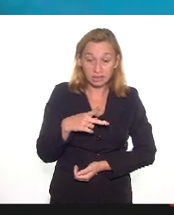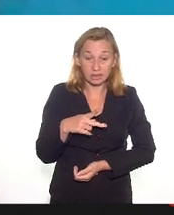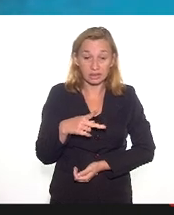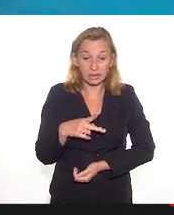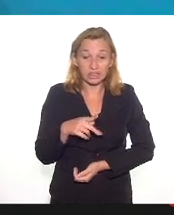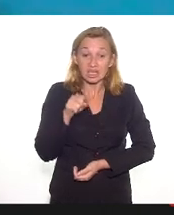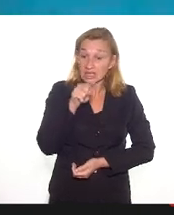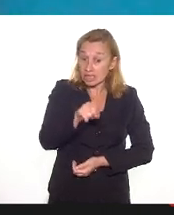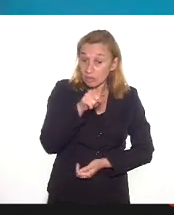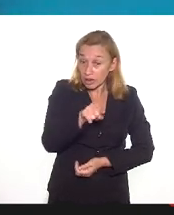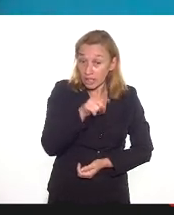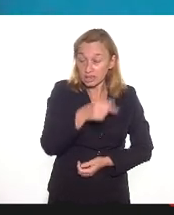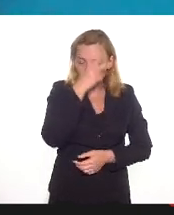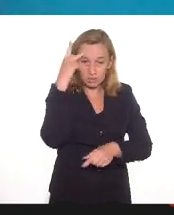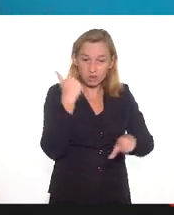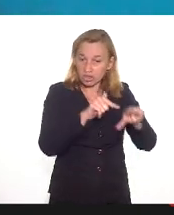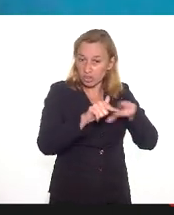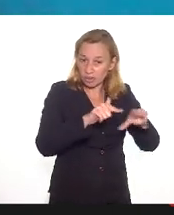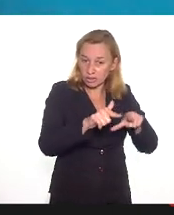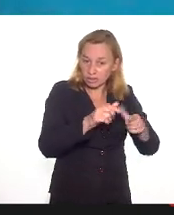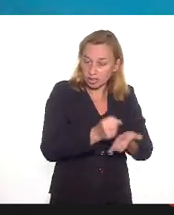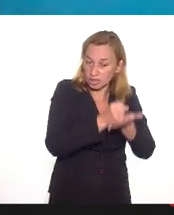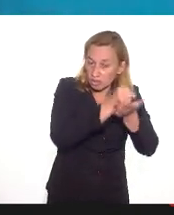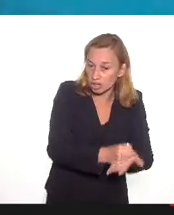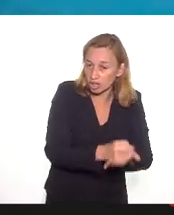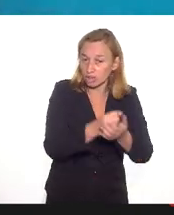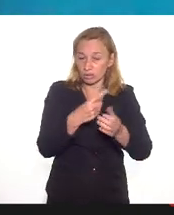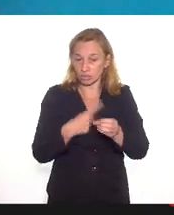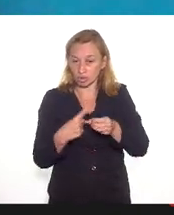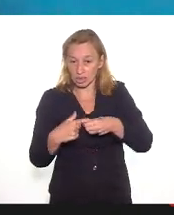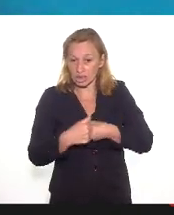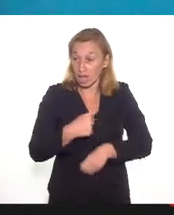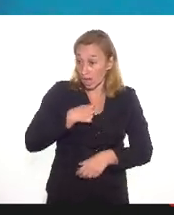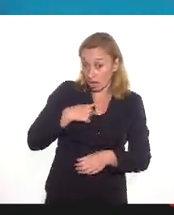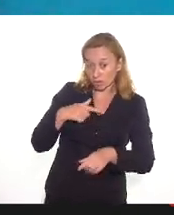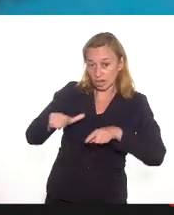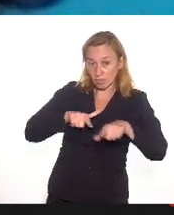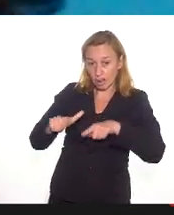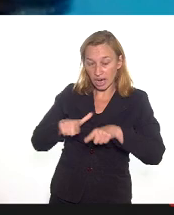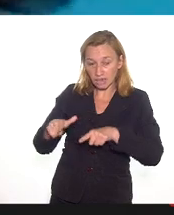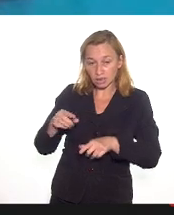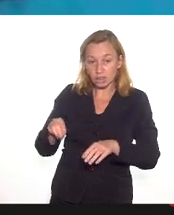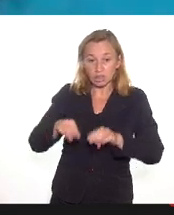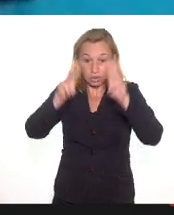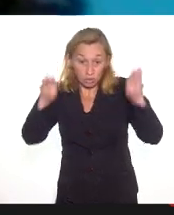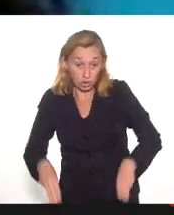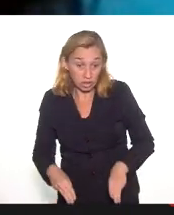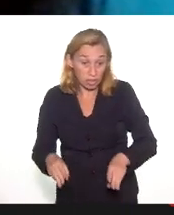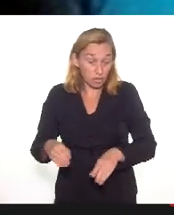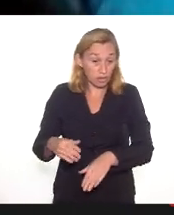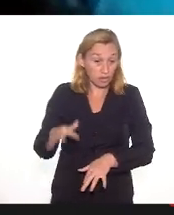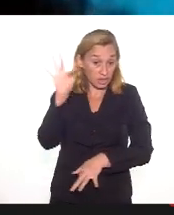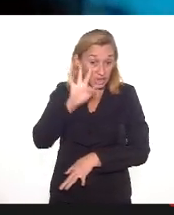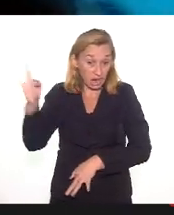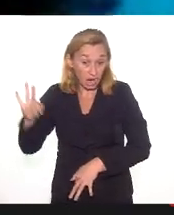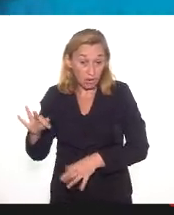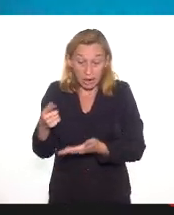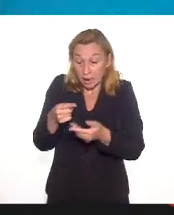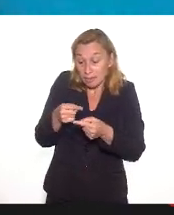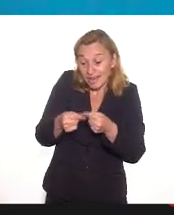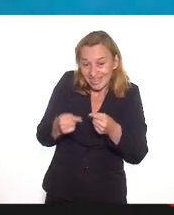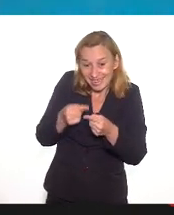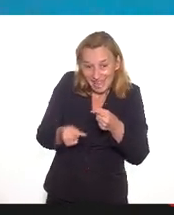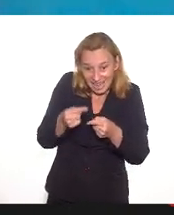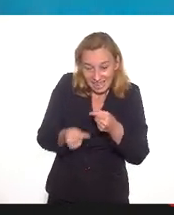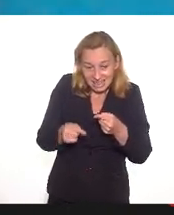esses os trabalhadores que sustentam os museus, né, eu trabalho no Museu Federal e um terço dos trabalhadores é servidor, dois